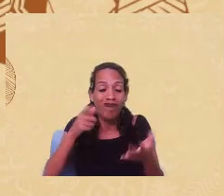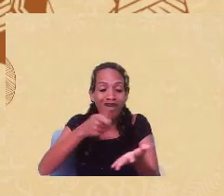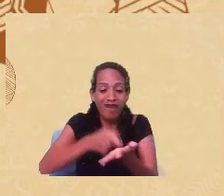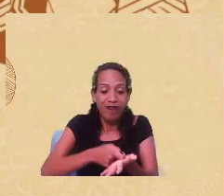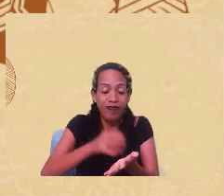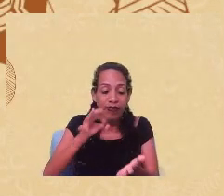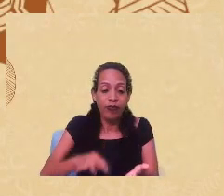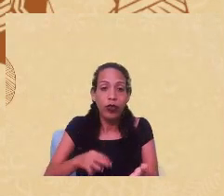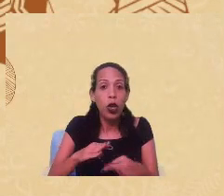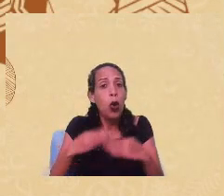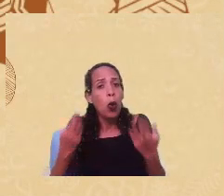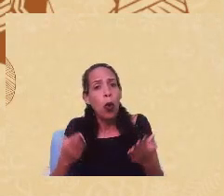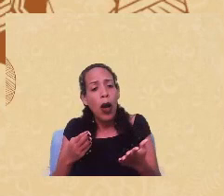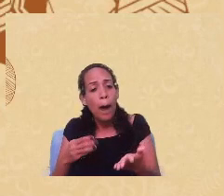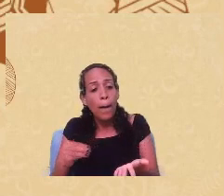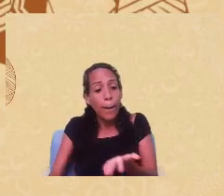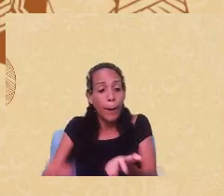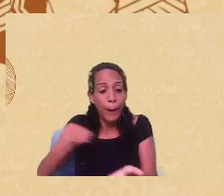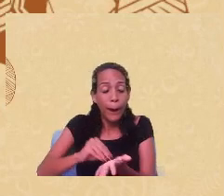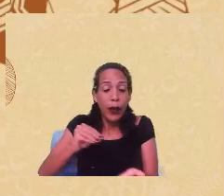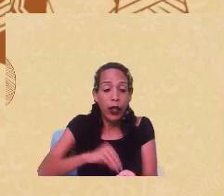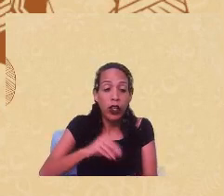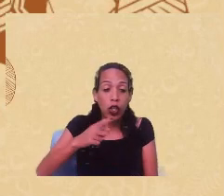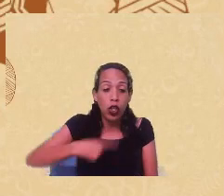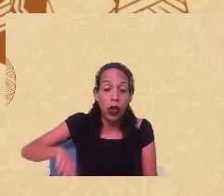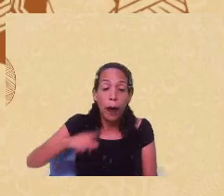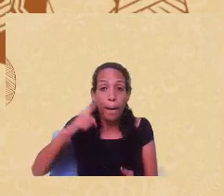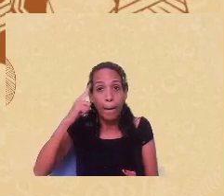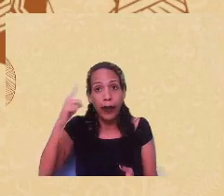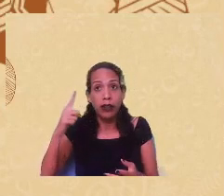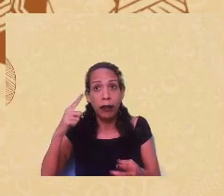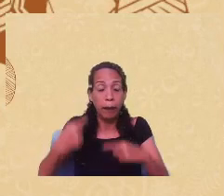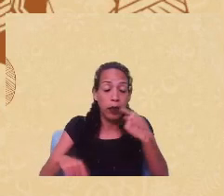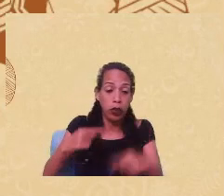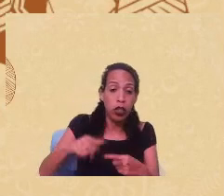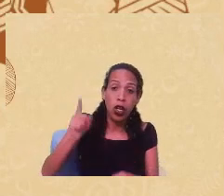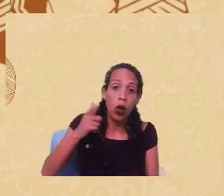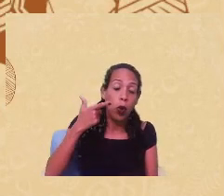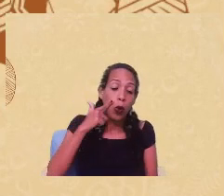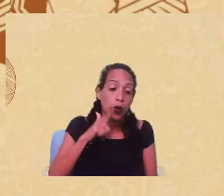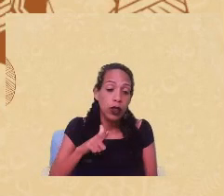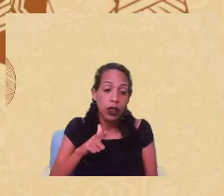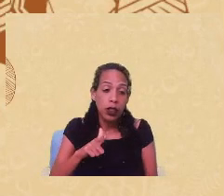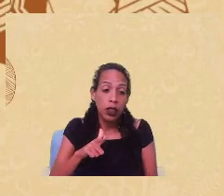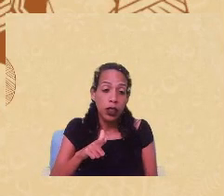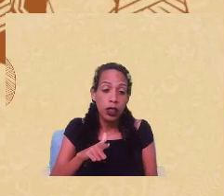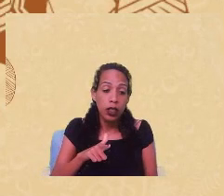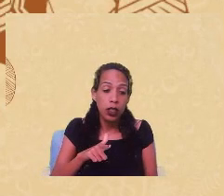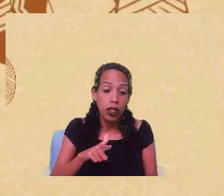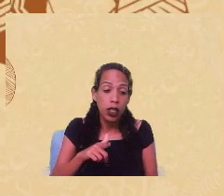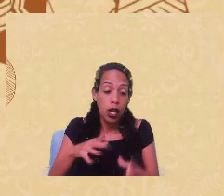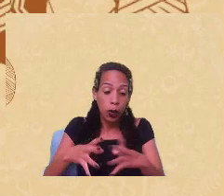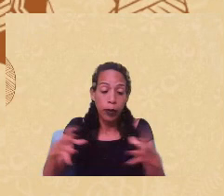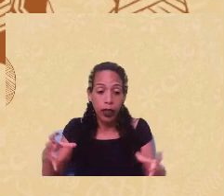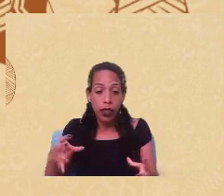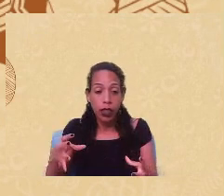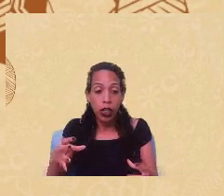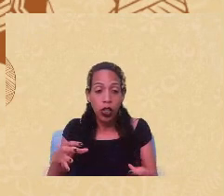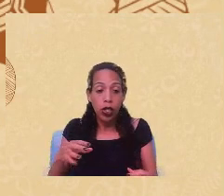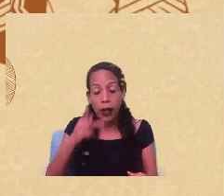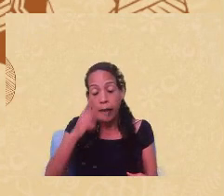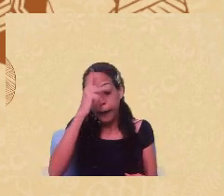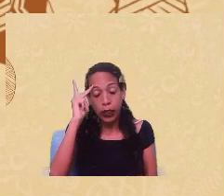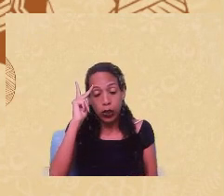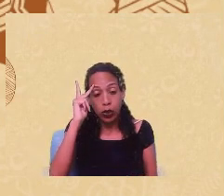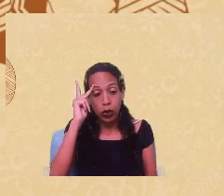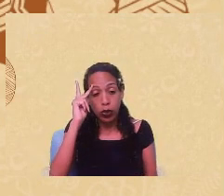E aí, quais são os impactos, né, de quando a gente pensa políticas públicas que não consideram a complexidade dos sujeitos a partir, né,